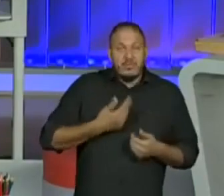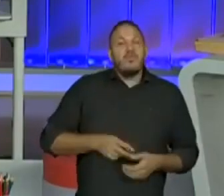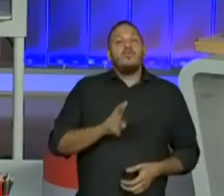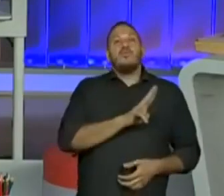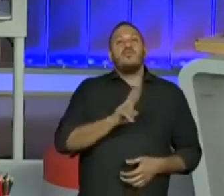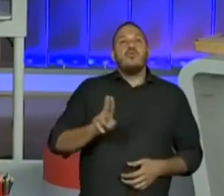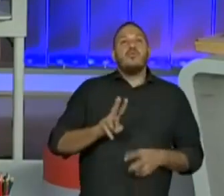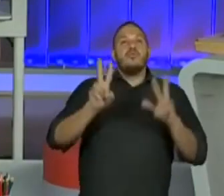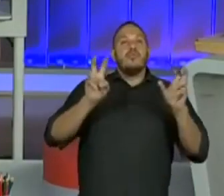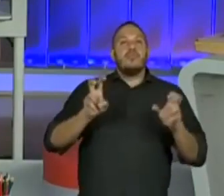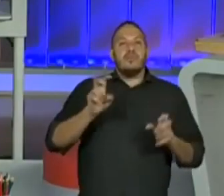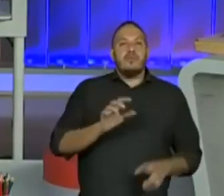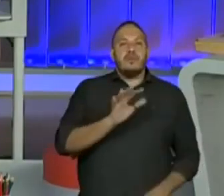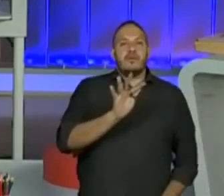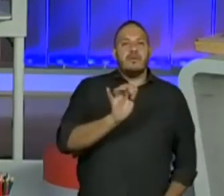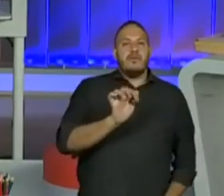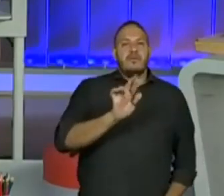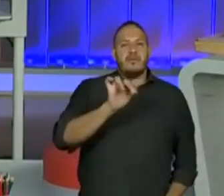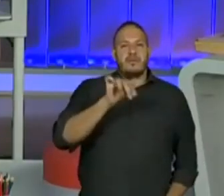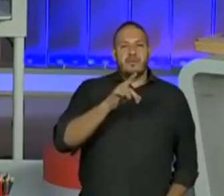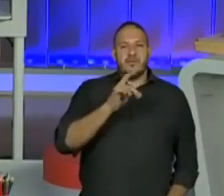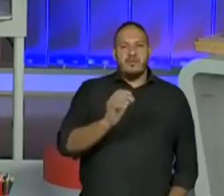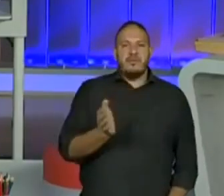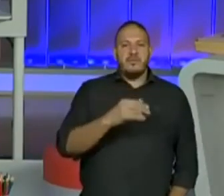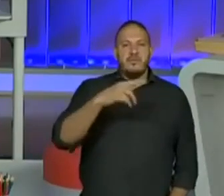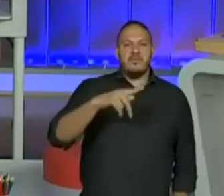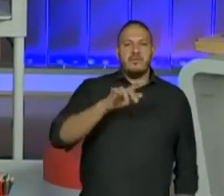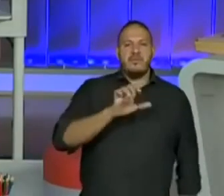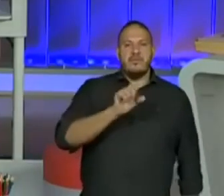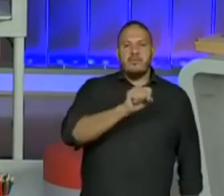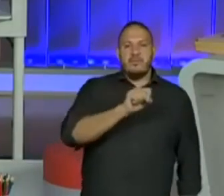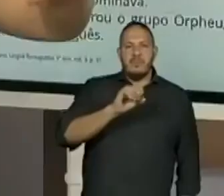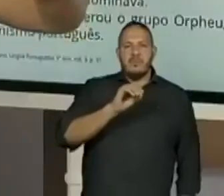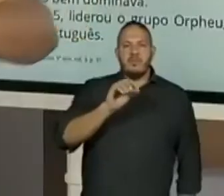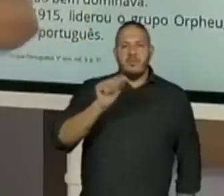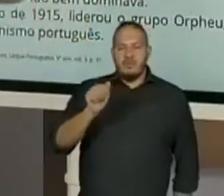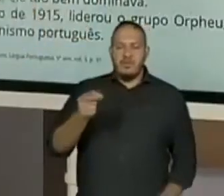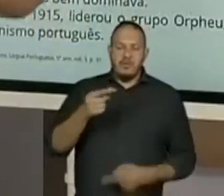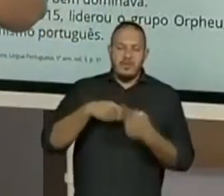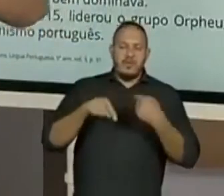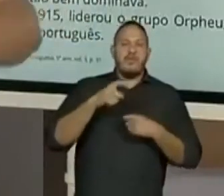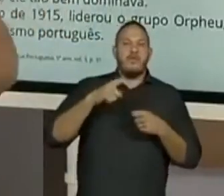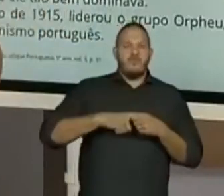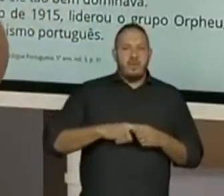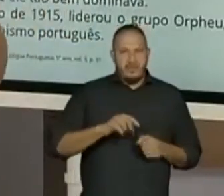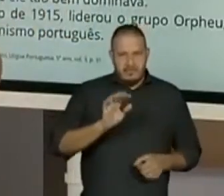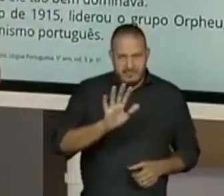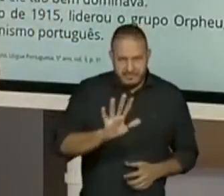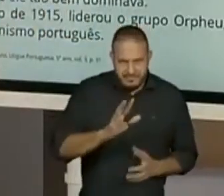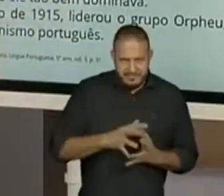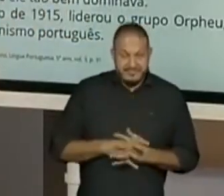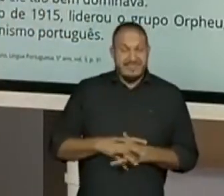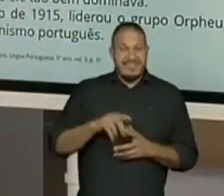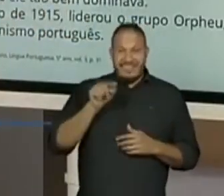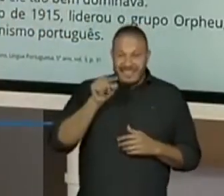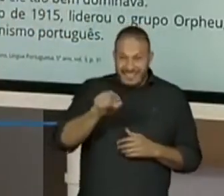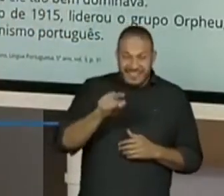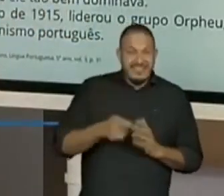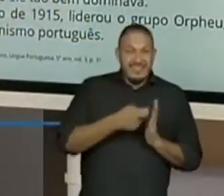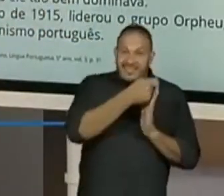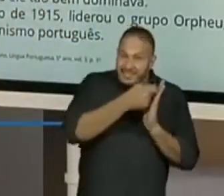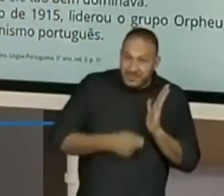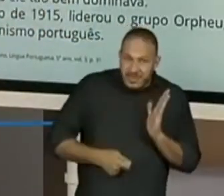autor é Fernando Pessoa. Então, agora, deixa eu voltar pra minha galerinha. Gente, este é um texto